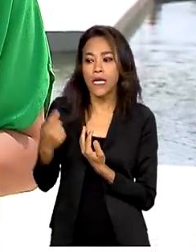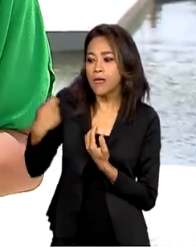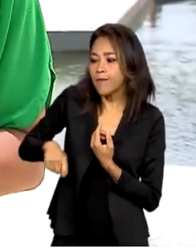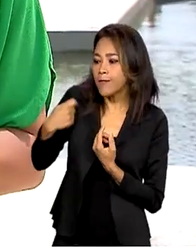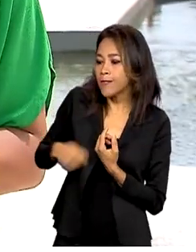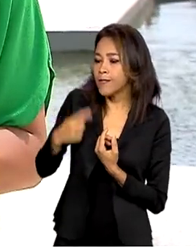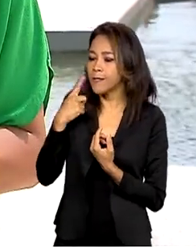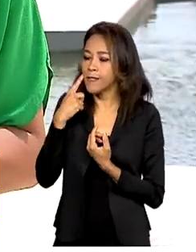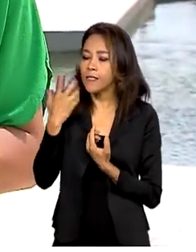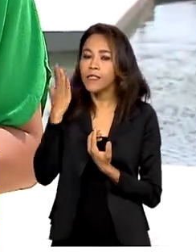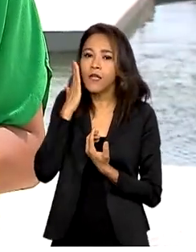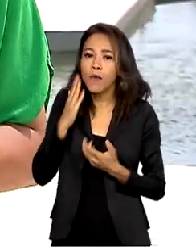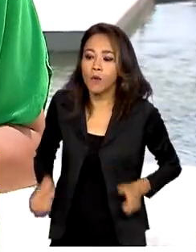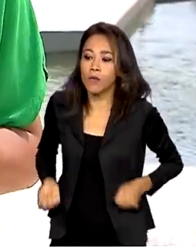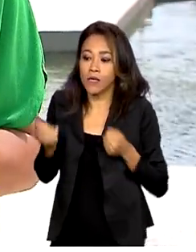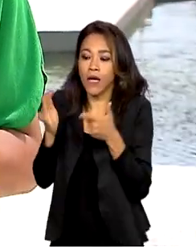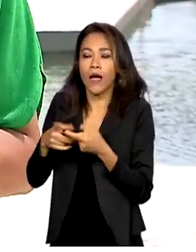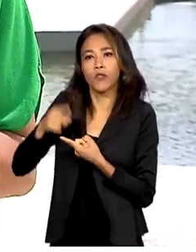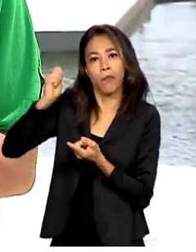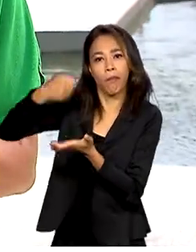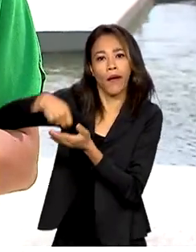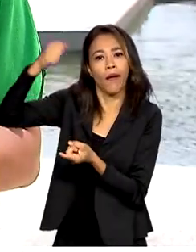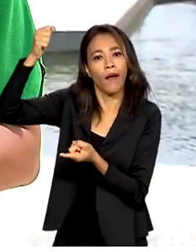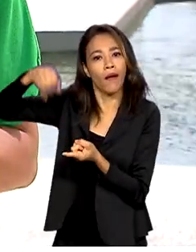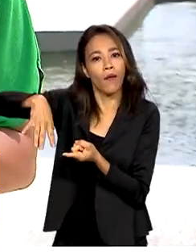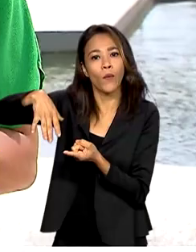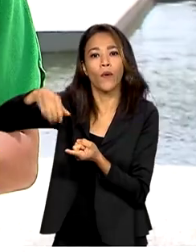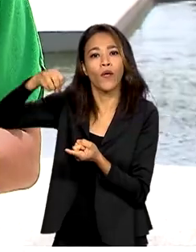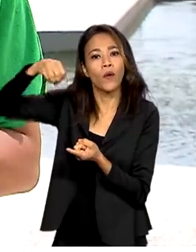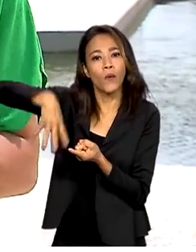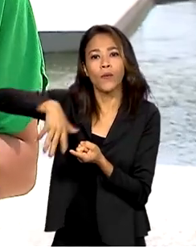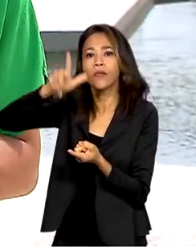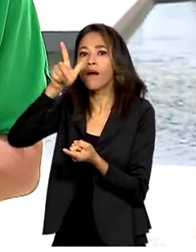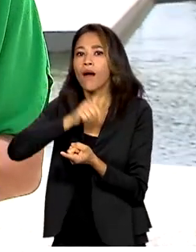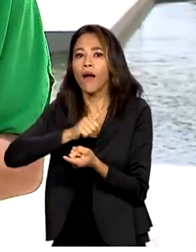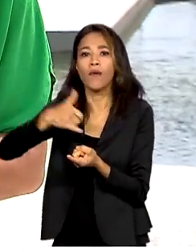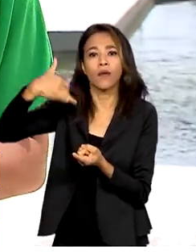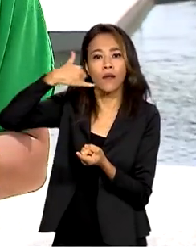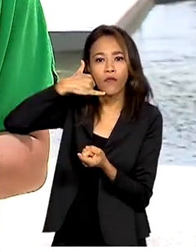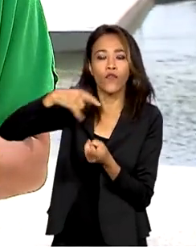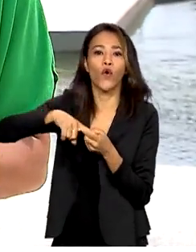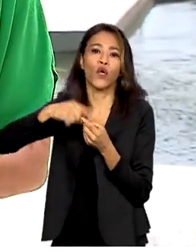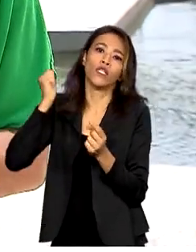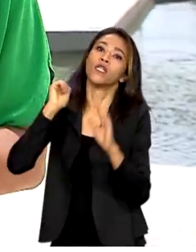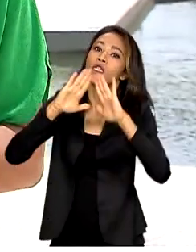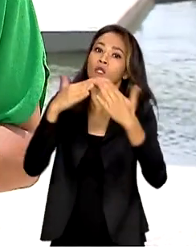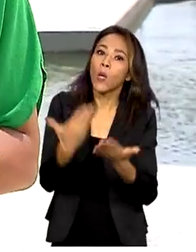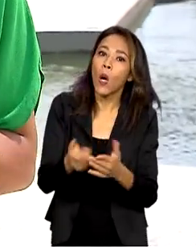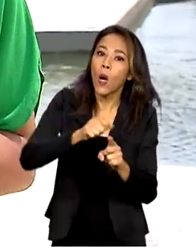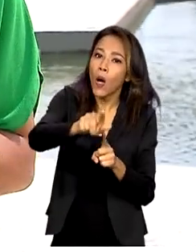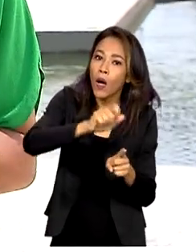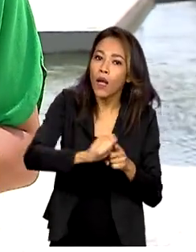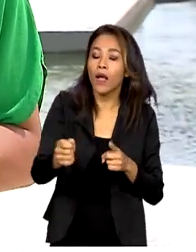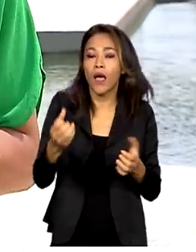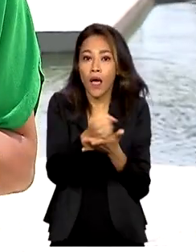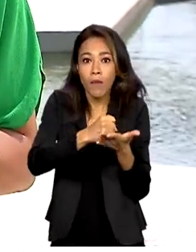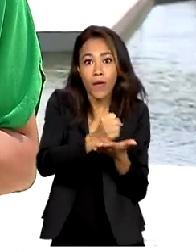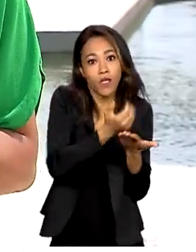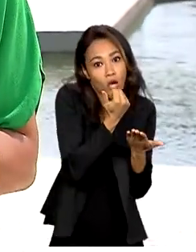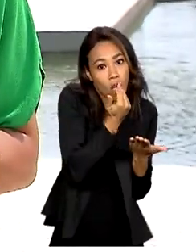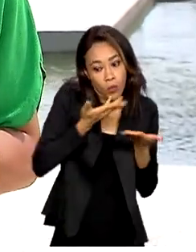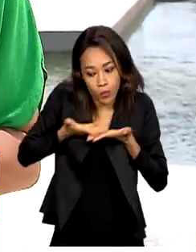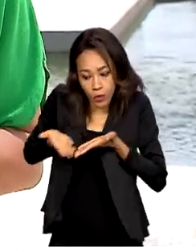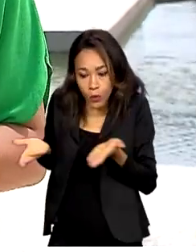precisa prever despesas com conta de luz, água e telefone, mensalidade escolar, remédios e alimentação. O